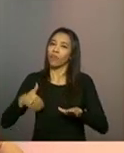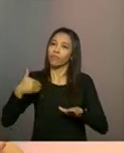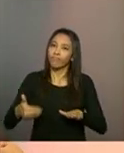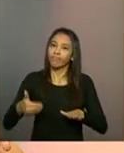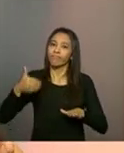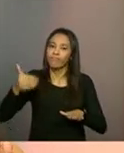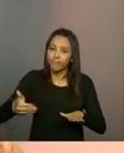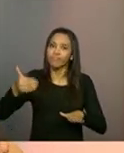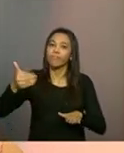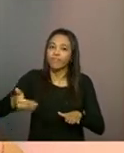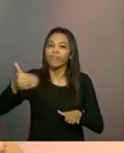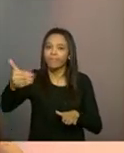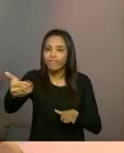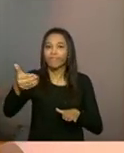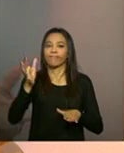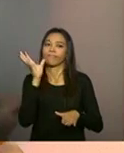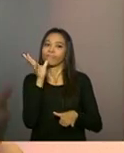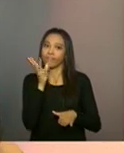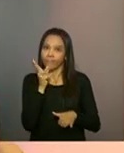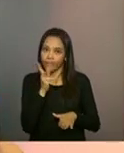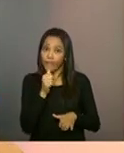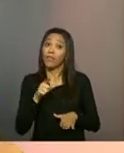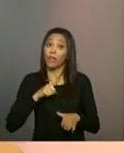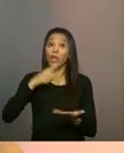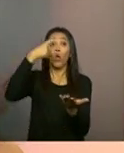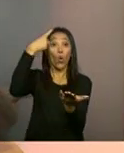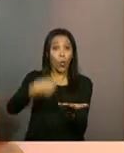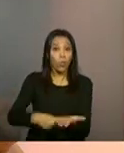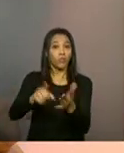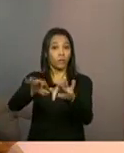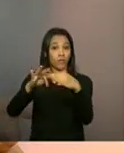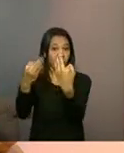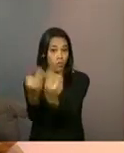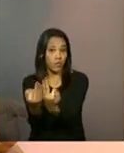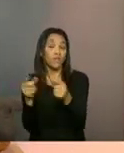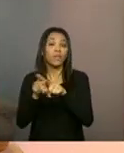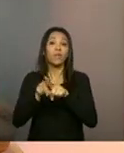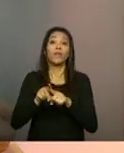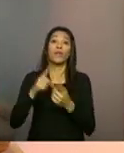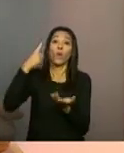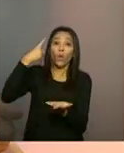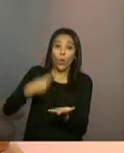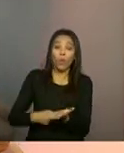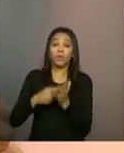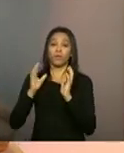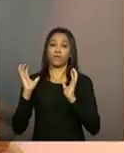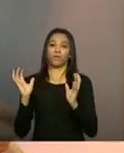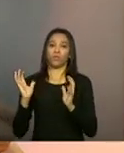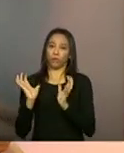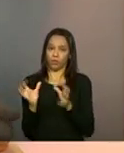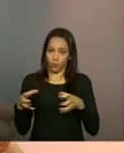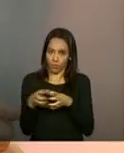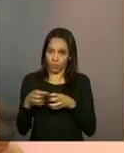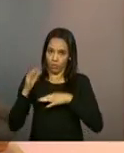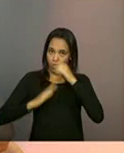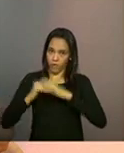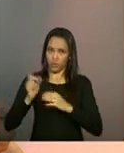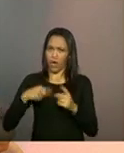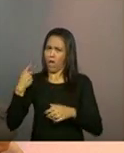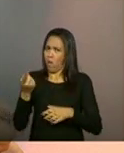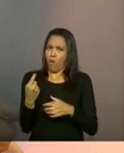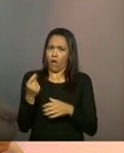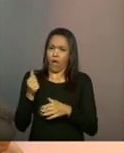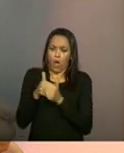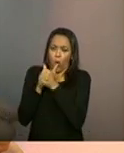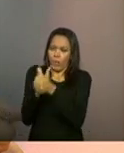E é um trabalho que tem compromissos tanto da família, quanto compromissos dos técnicos. A ideia não é que o acompanhamento seja imposto à família para ela